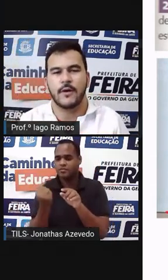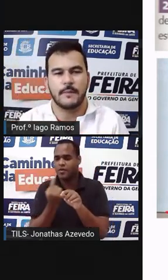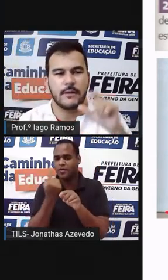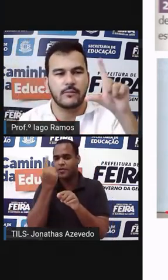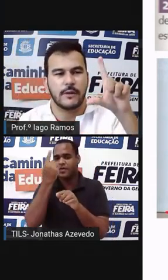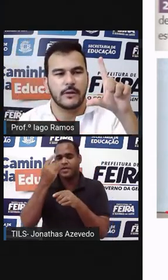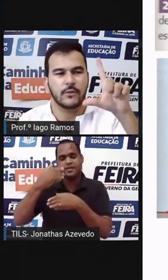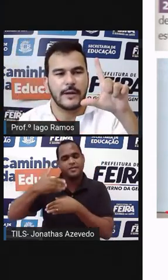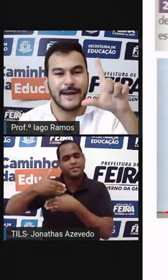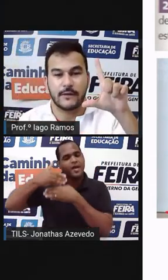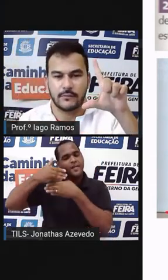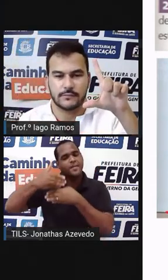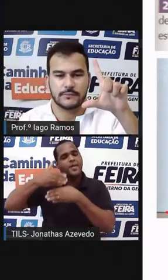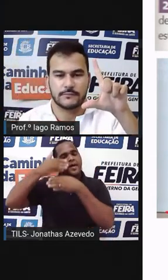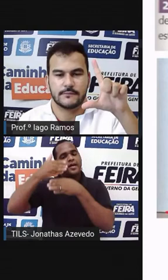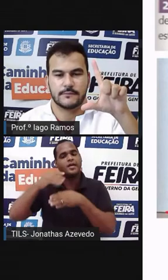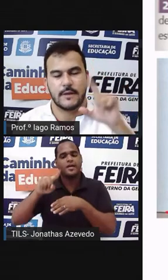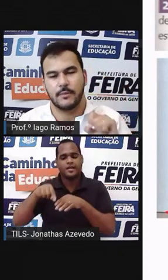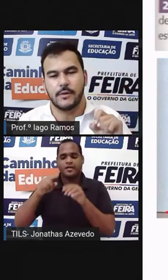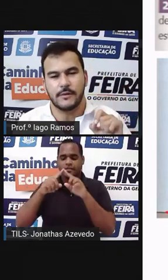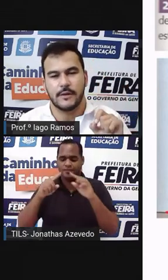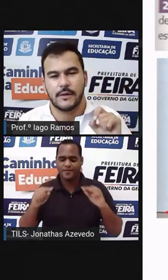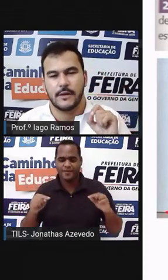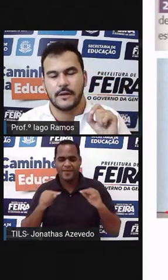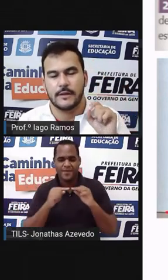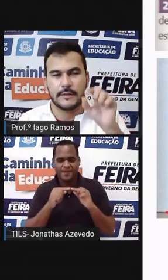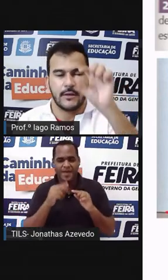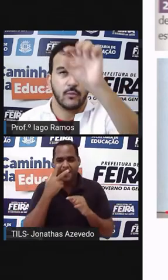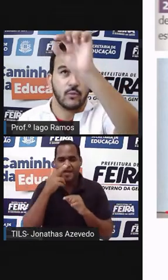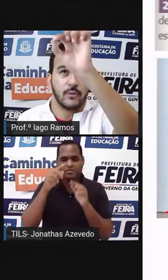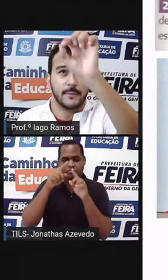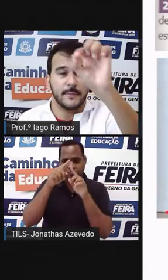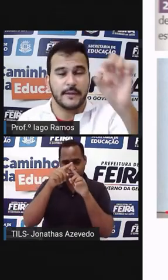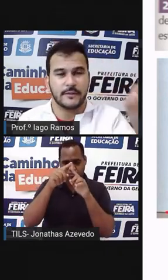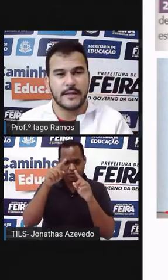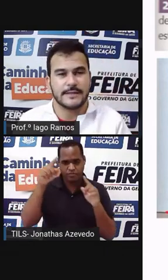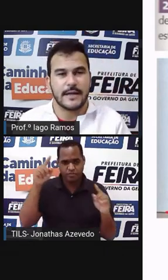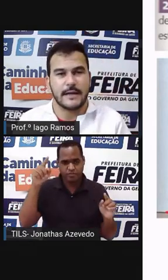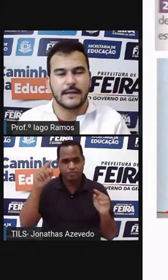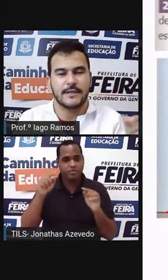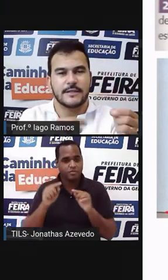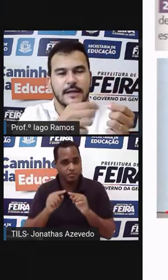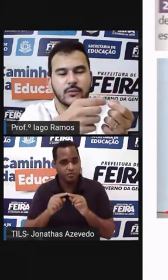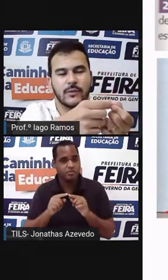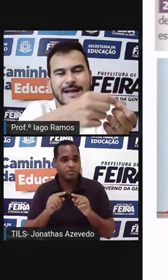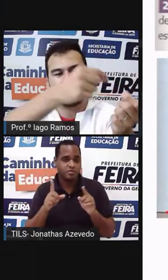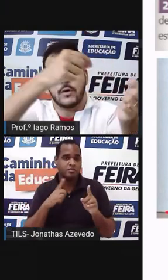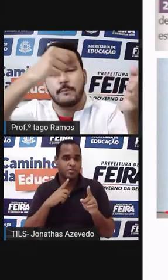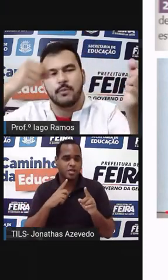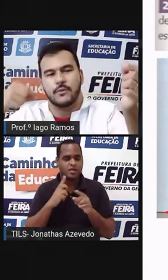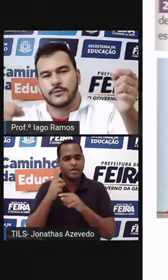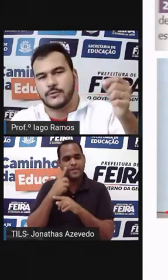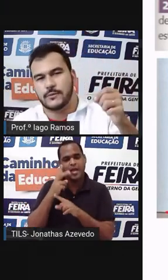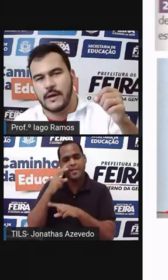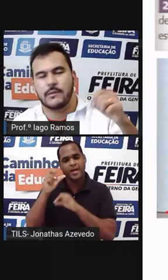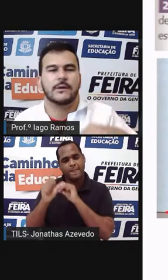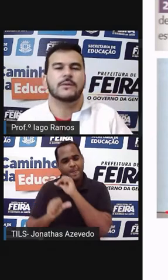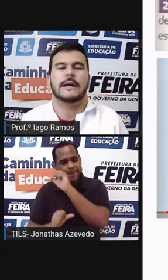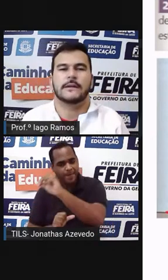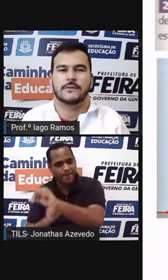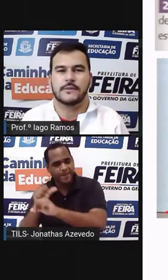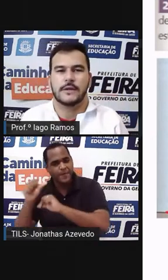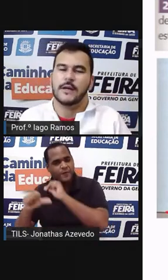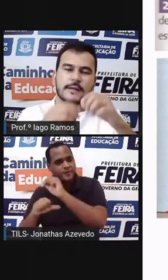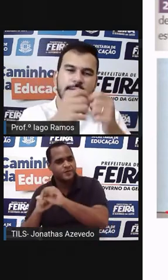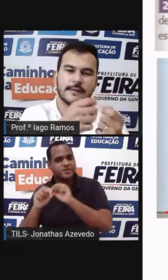forma um ângulo reto, tá bom? Então, o comprimento da escada está do lado oposto ao